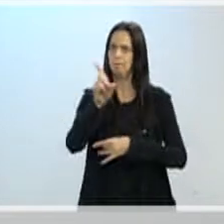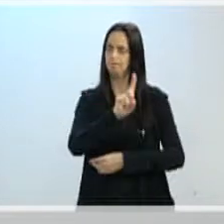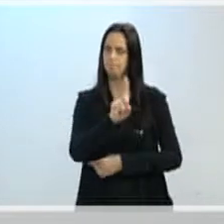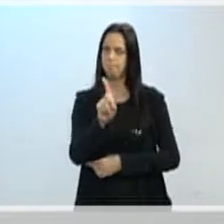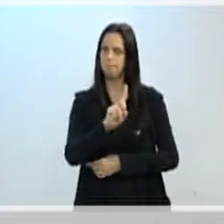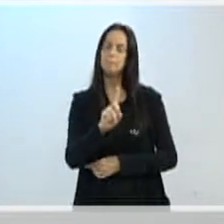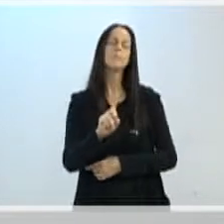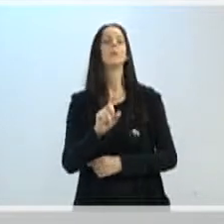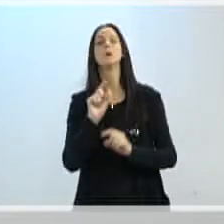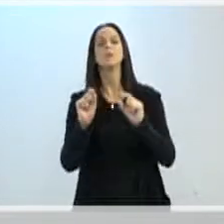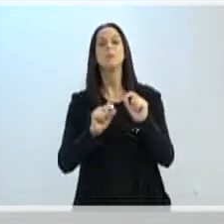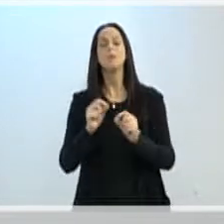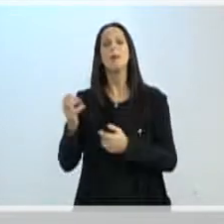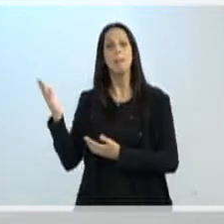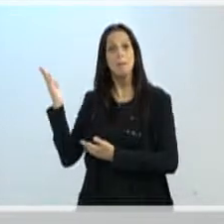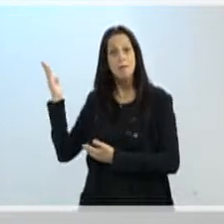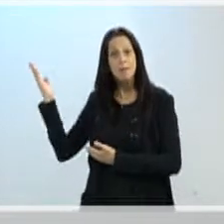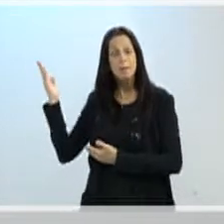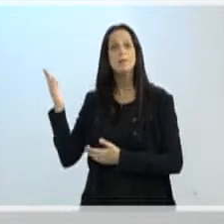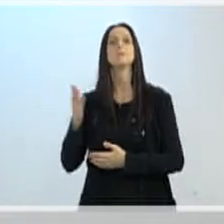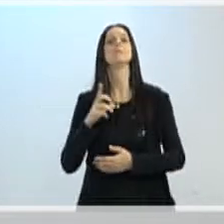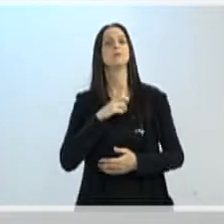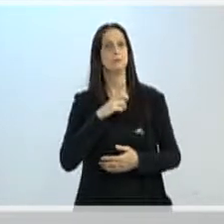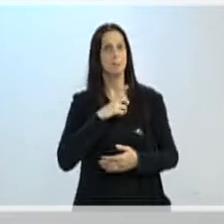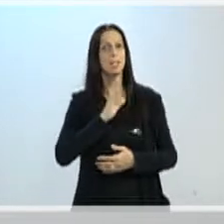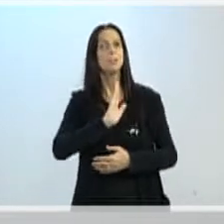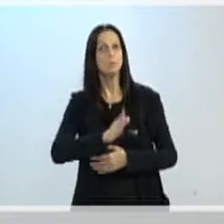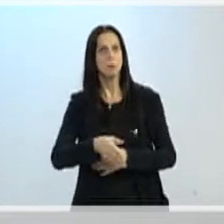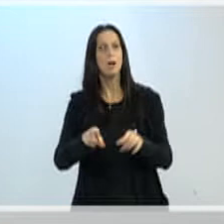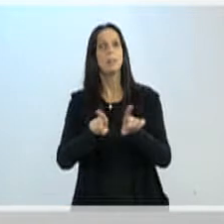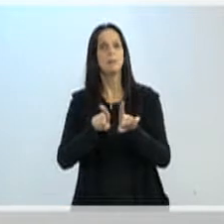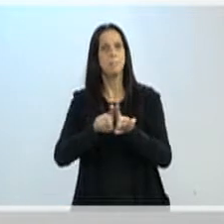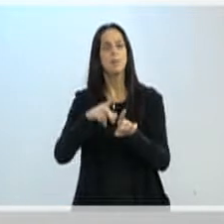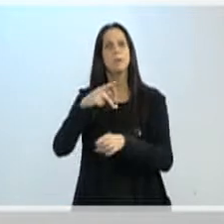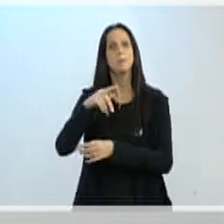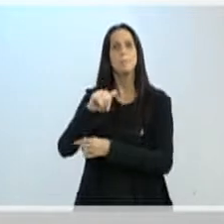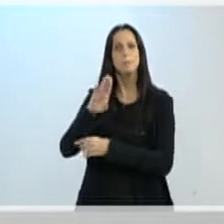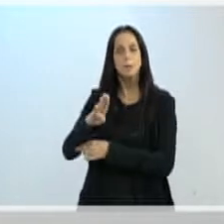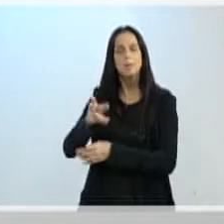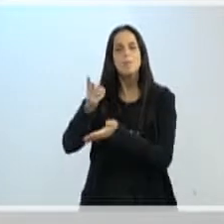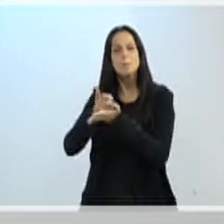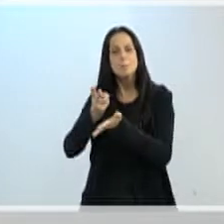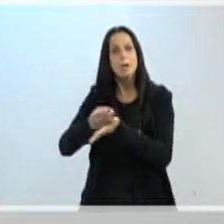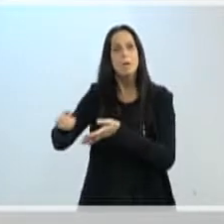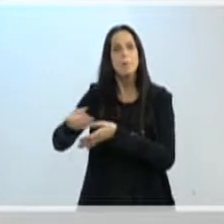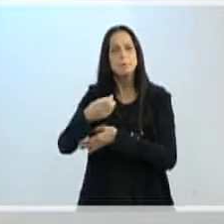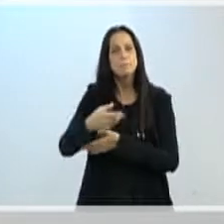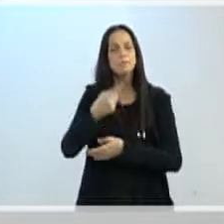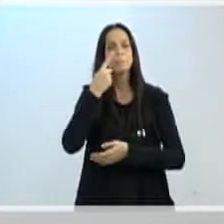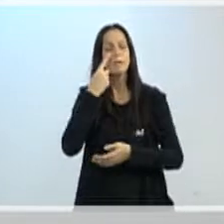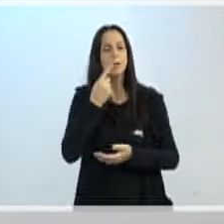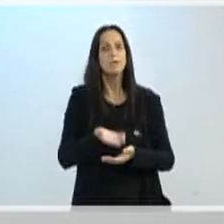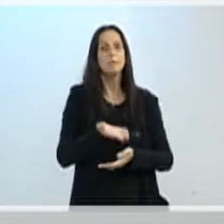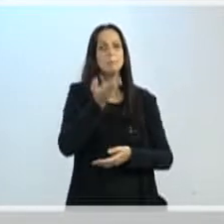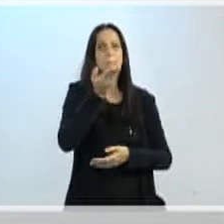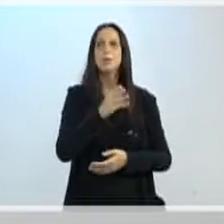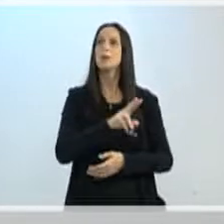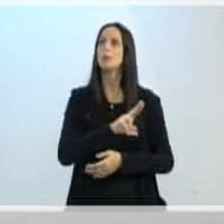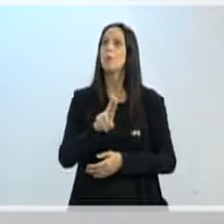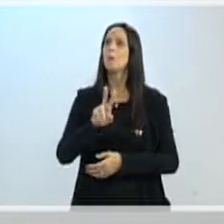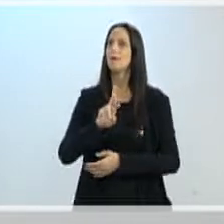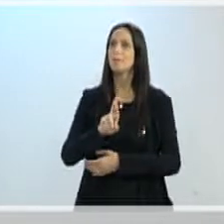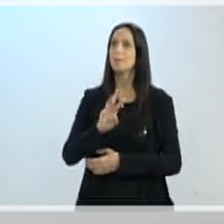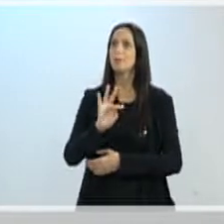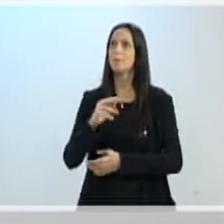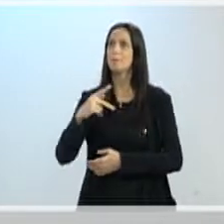fundamentado em cima do pedido de revisão tarifária periódica, que é chamada também a RTP, que é uma